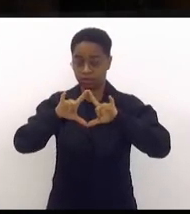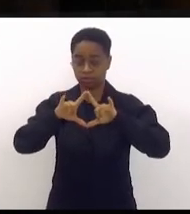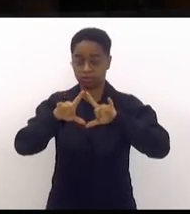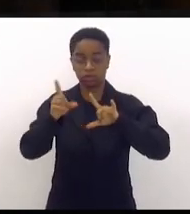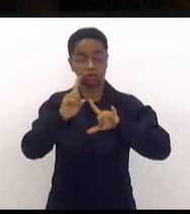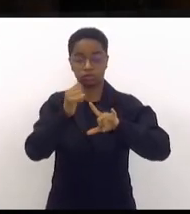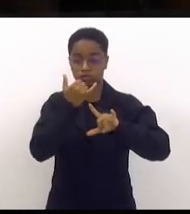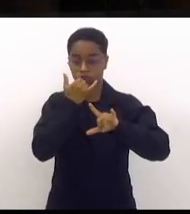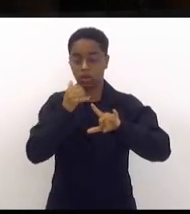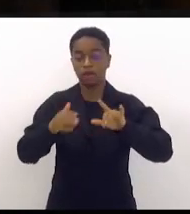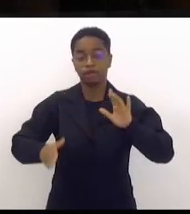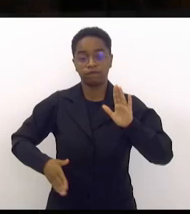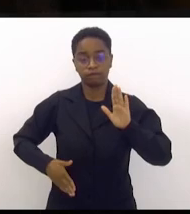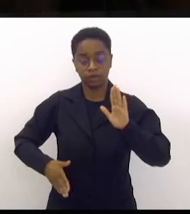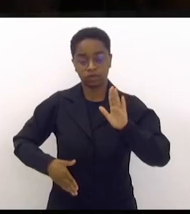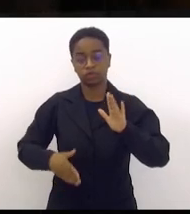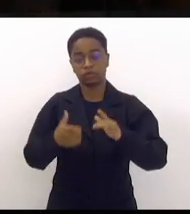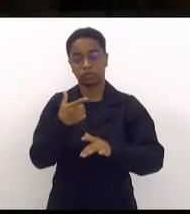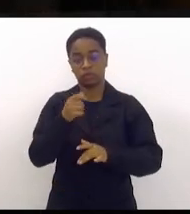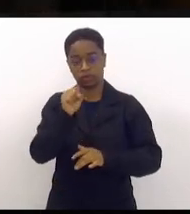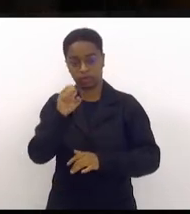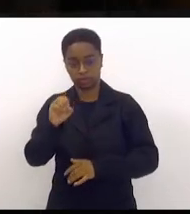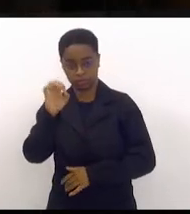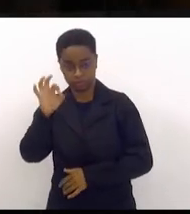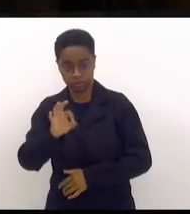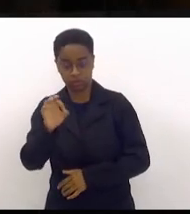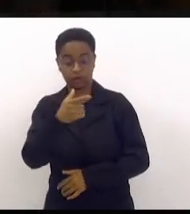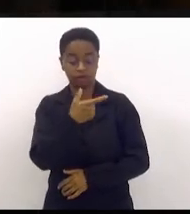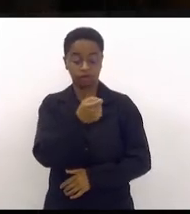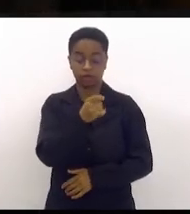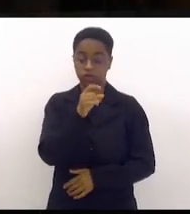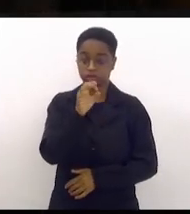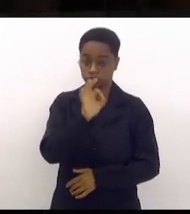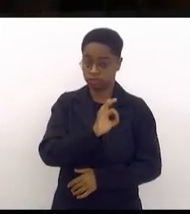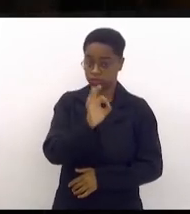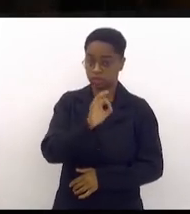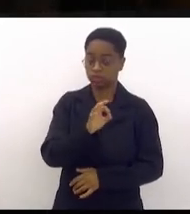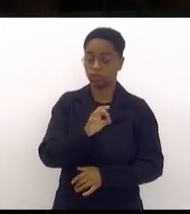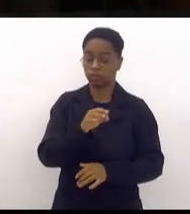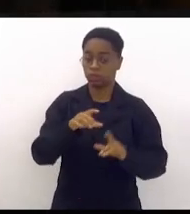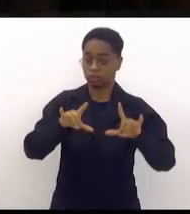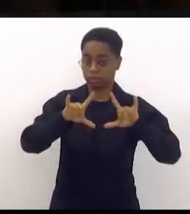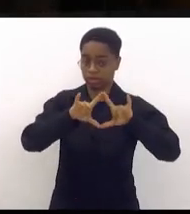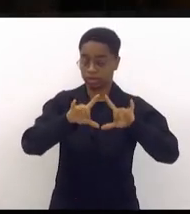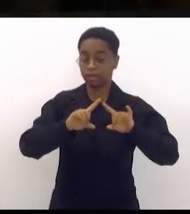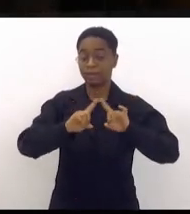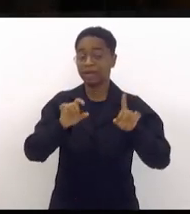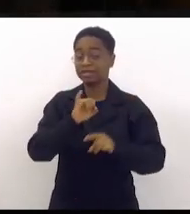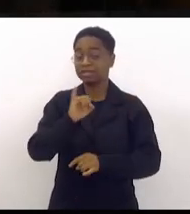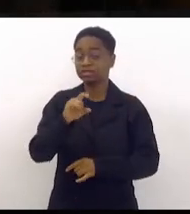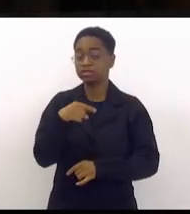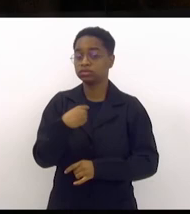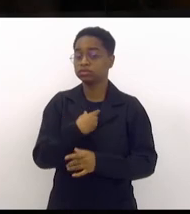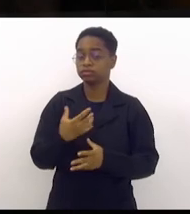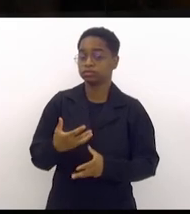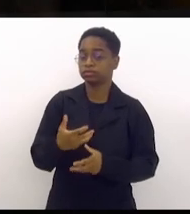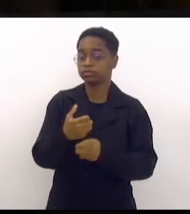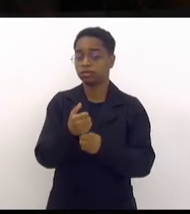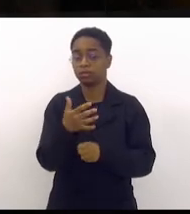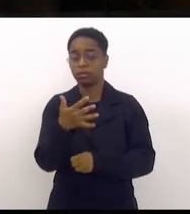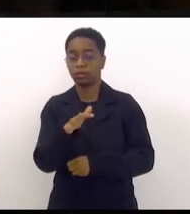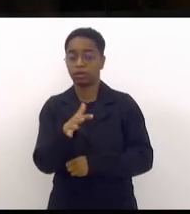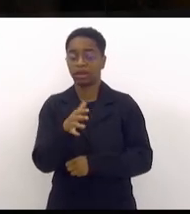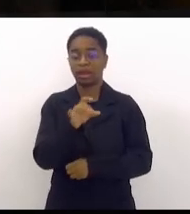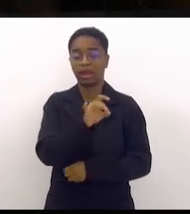narco, 20% milícia. Se em média eu colocar cada milícia,